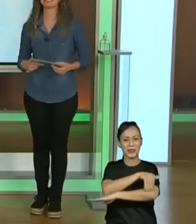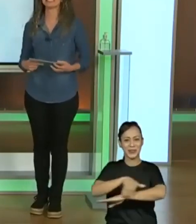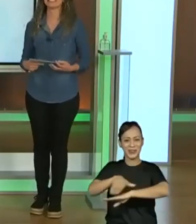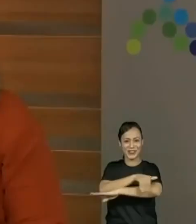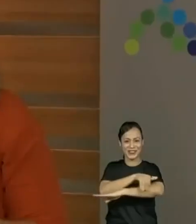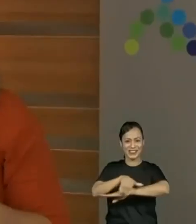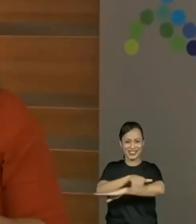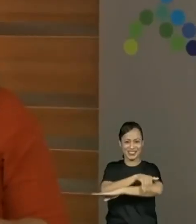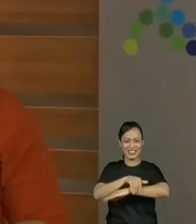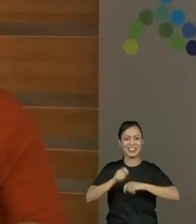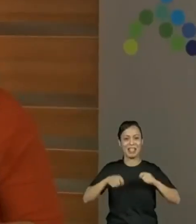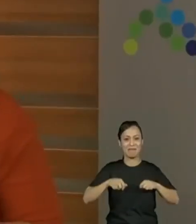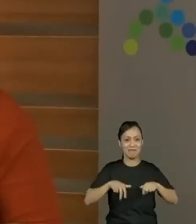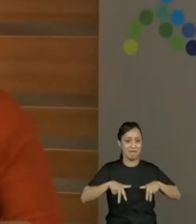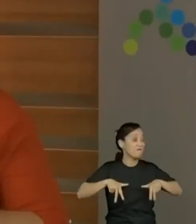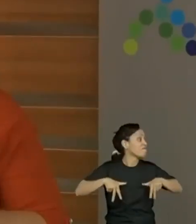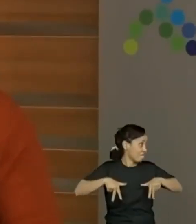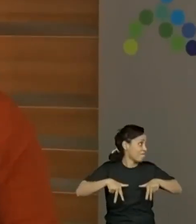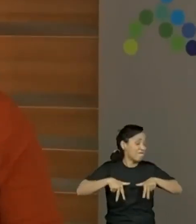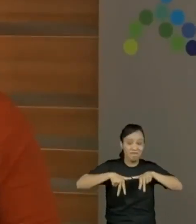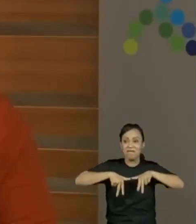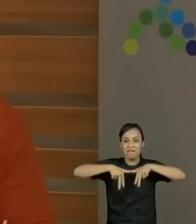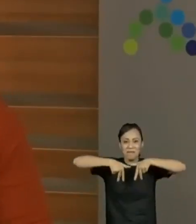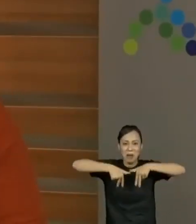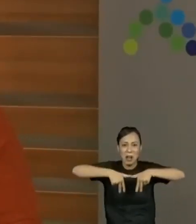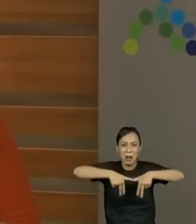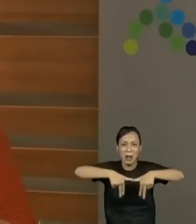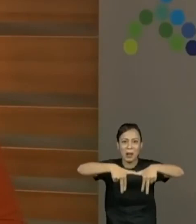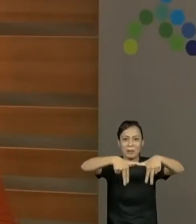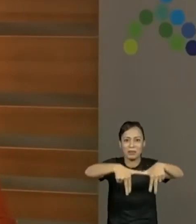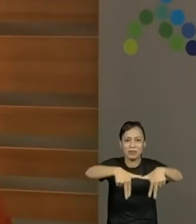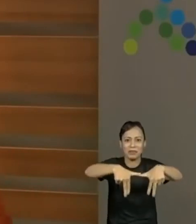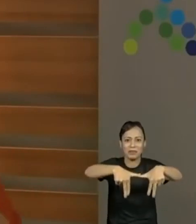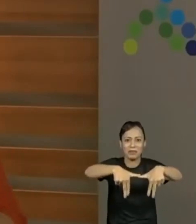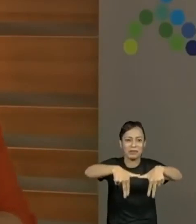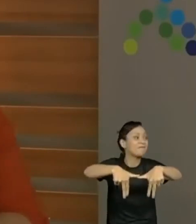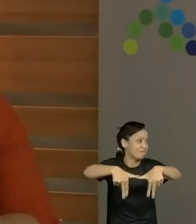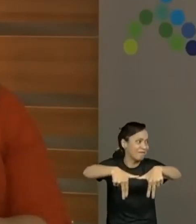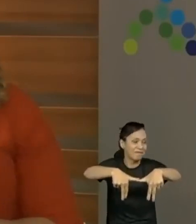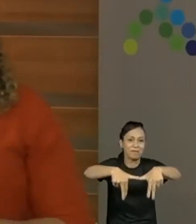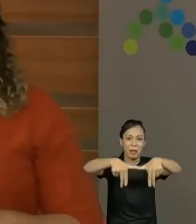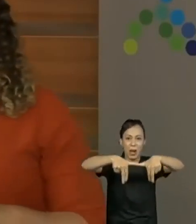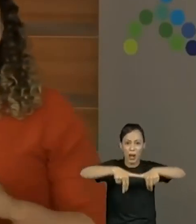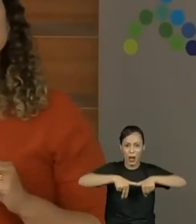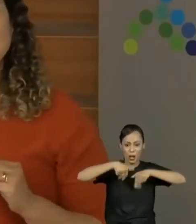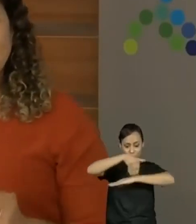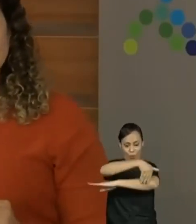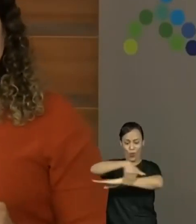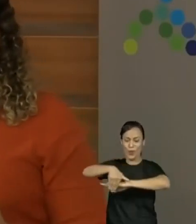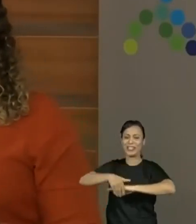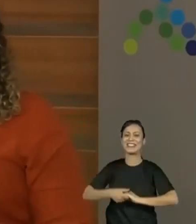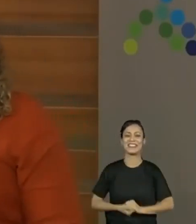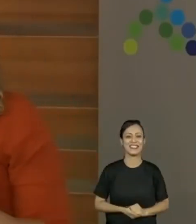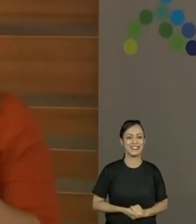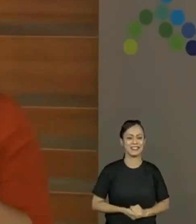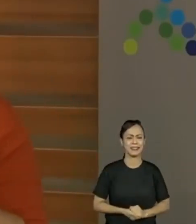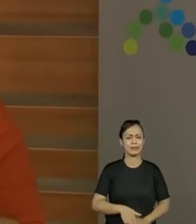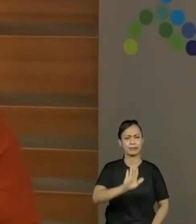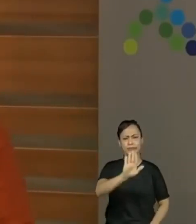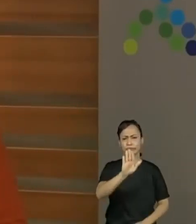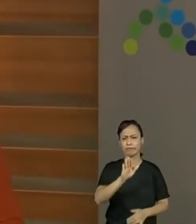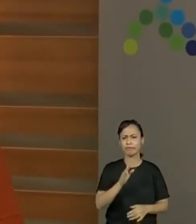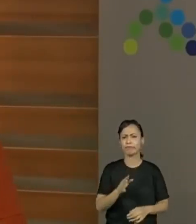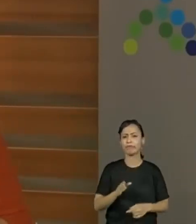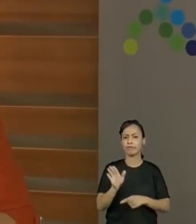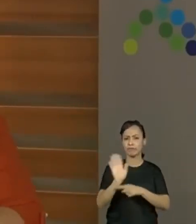E em algumas cidades do interior é possível brincar usando a rua. Então, vamos lá. Mãe da rua. Vocês conhecem esta